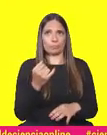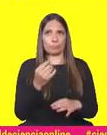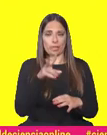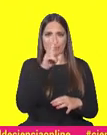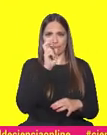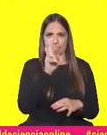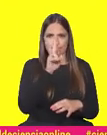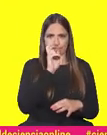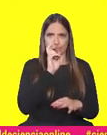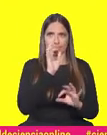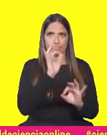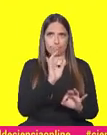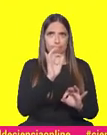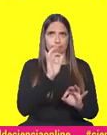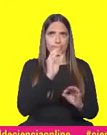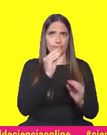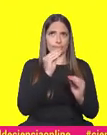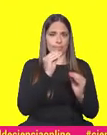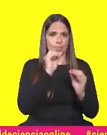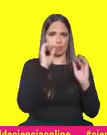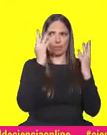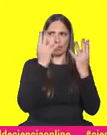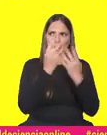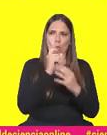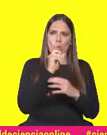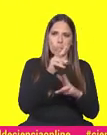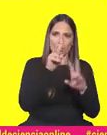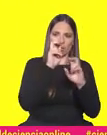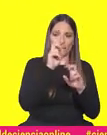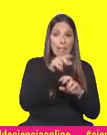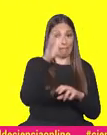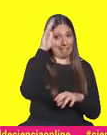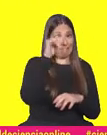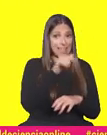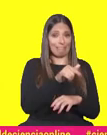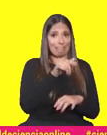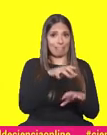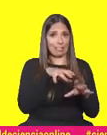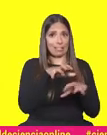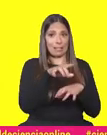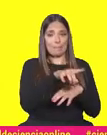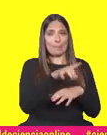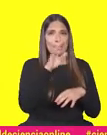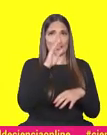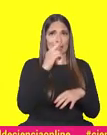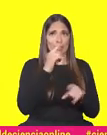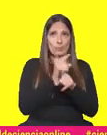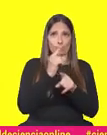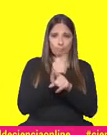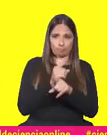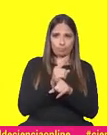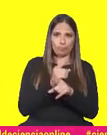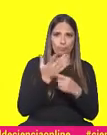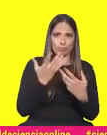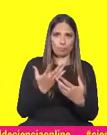tem que respirar parte da atmosfera que pode ter sido respirada por um dinossauro há muito, muito tempo. Se eu fizer a mesma coisa